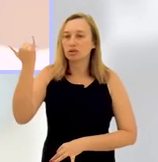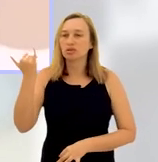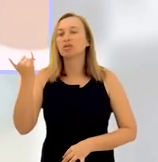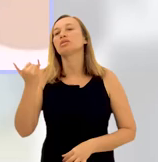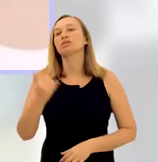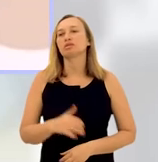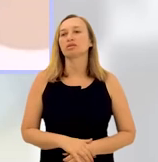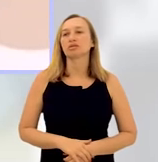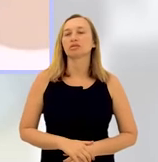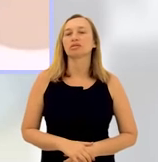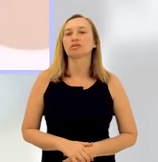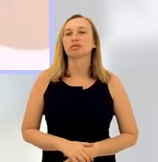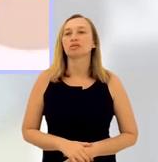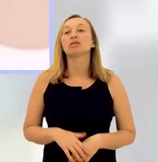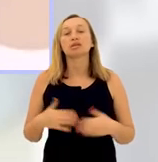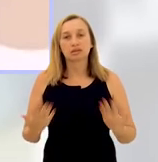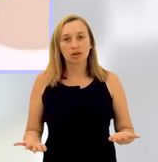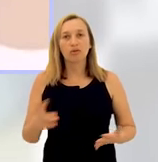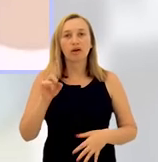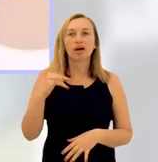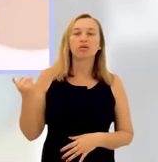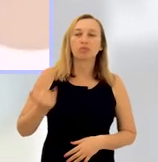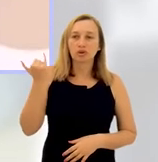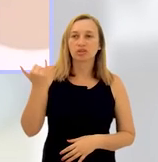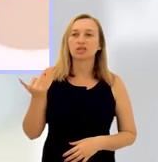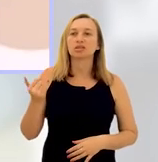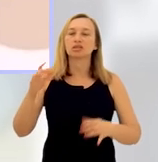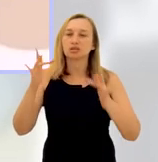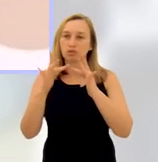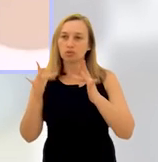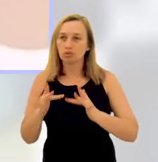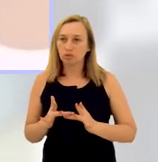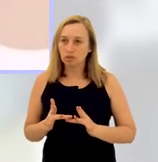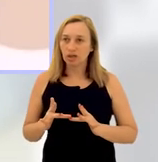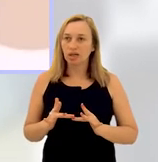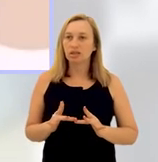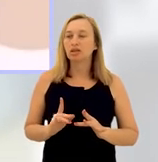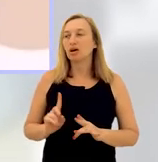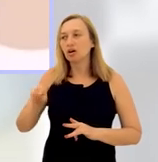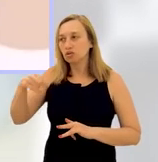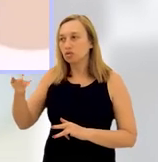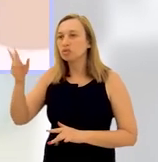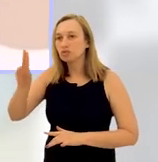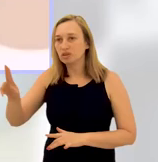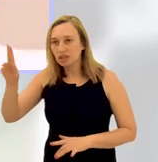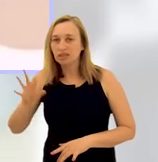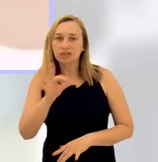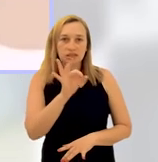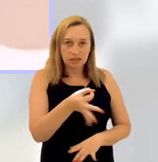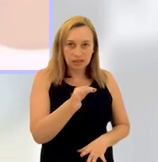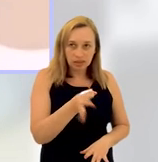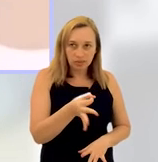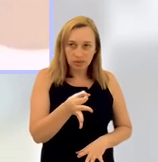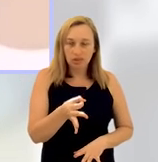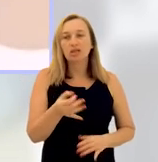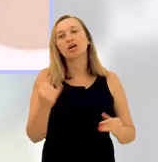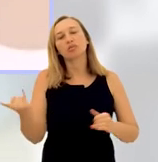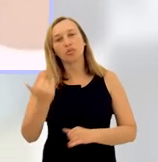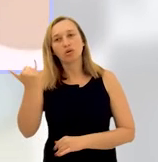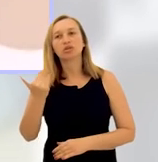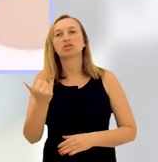Design, sistemas de informação e Direito. Então, é muito importante ter esse tipo de contato com as universidades, que são, de fato,